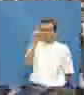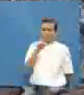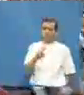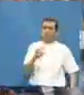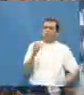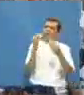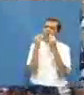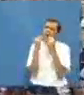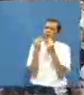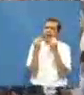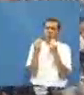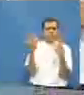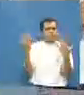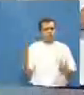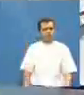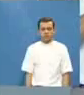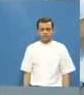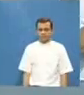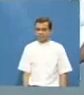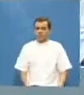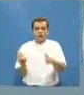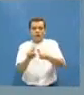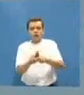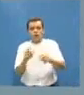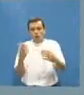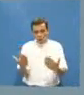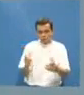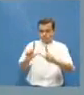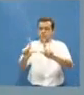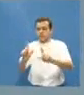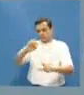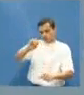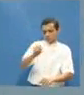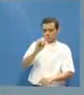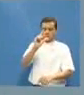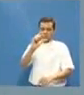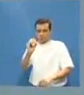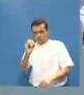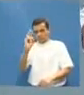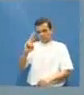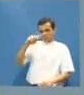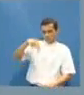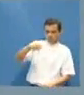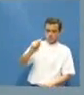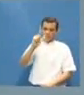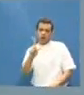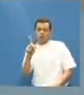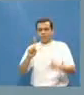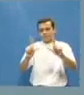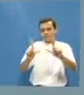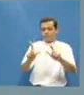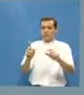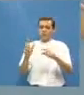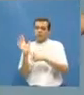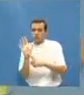outro dia eu assisti um jornal, não sei em qual canal de televisão, mostrava uma mulher lá no Japão, que foi para lá e aí o pessoal que